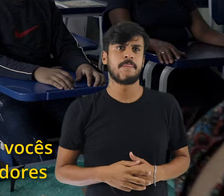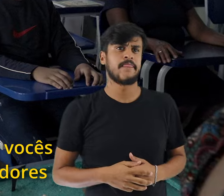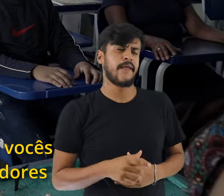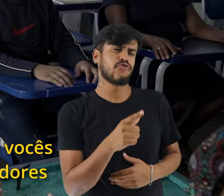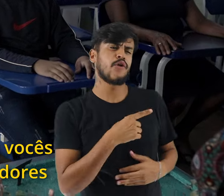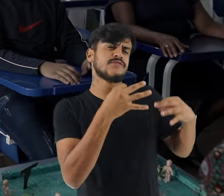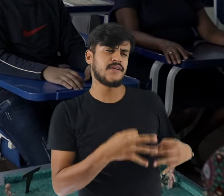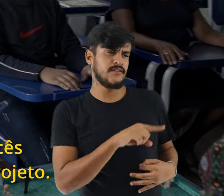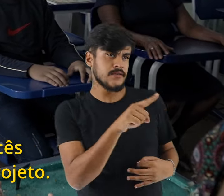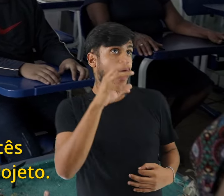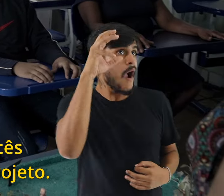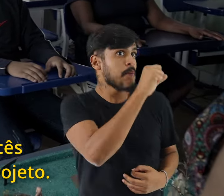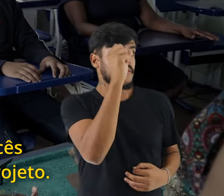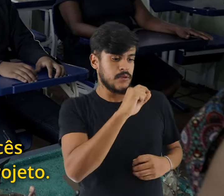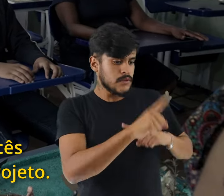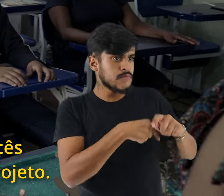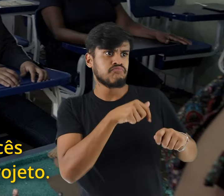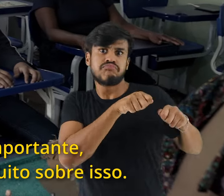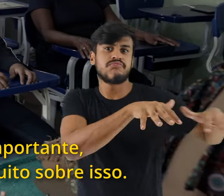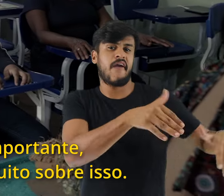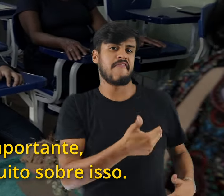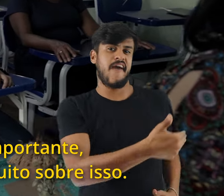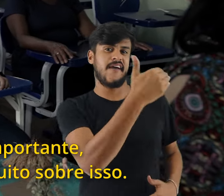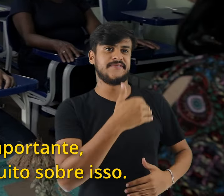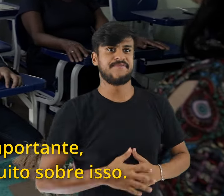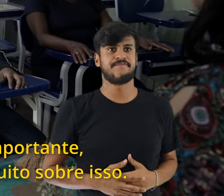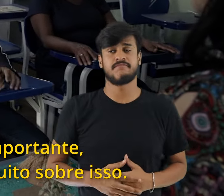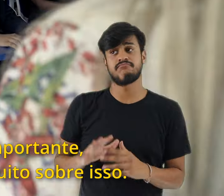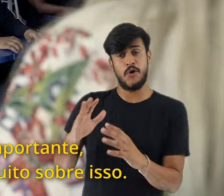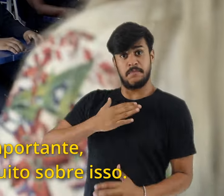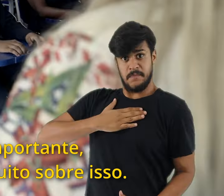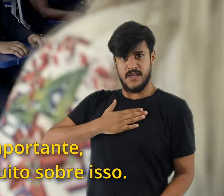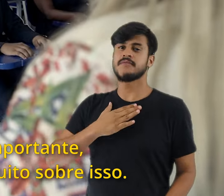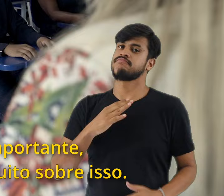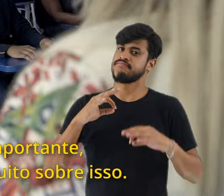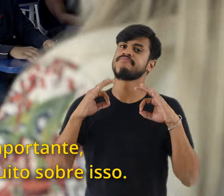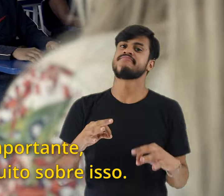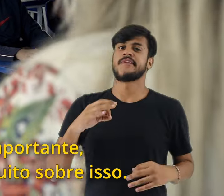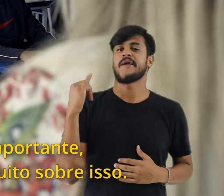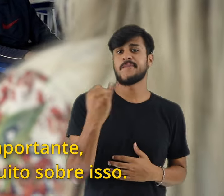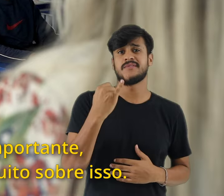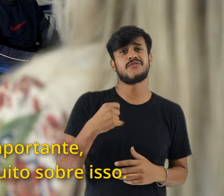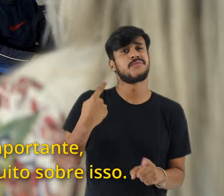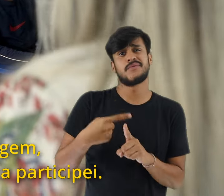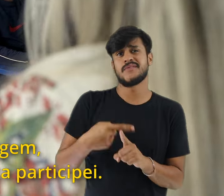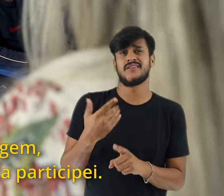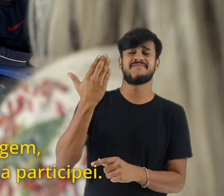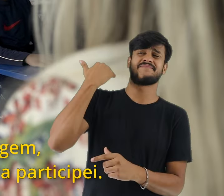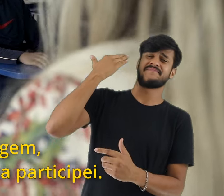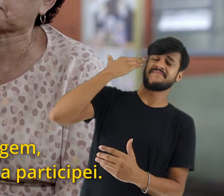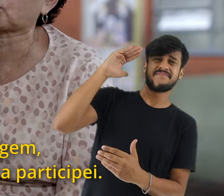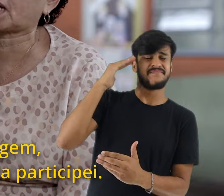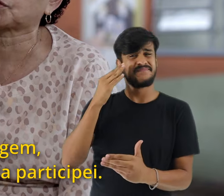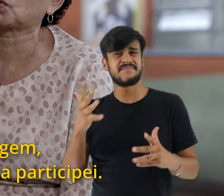multiplicadores de tudo que vocês aprenderam no projeto. Para mim foi muito importante, porque eu não entendia muito sobre isso. Eu